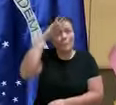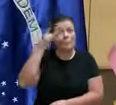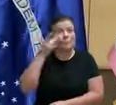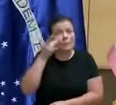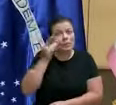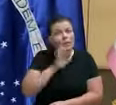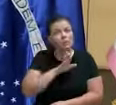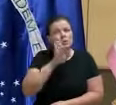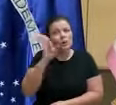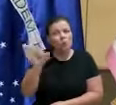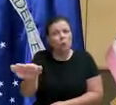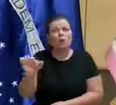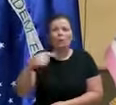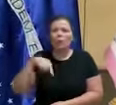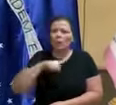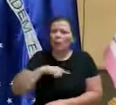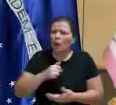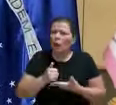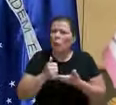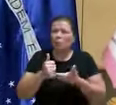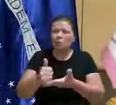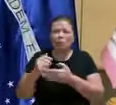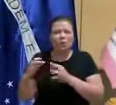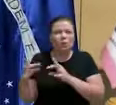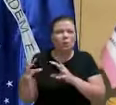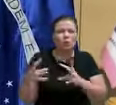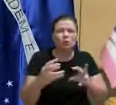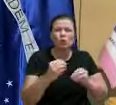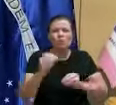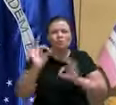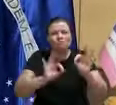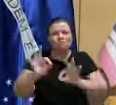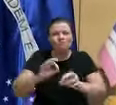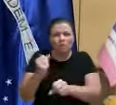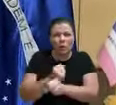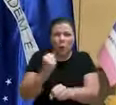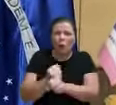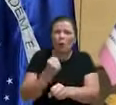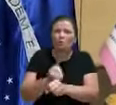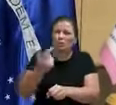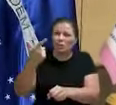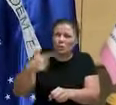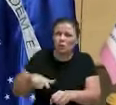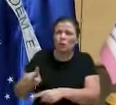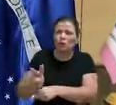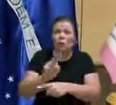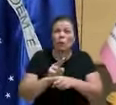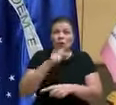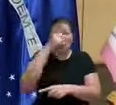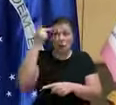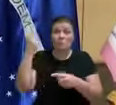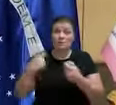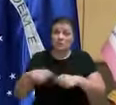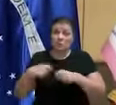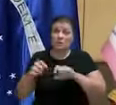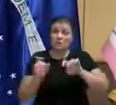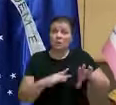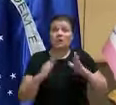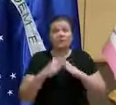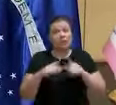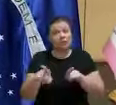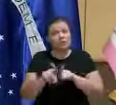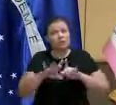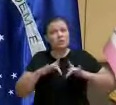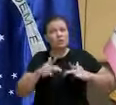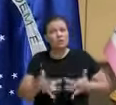República para que todo o apoio seja dado, para que haja a reconstrução e o apoio aos desabrigados e, ao mesmo tempo,